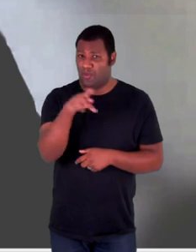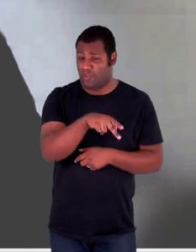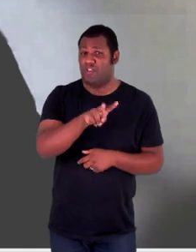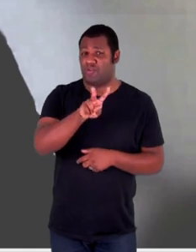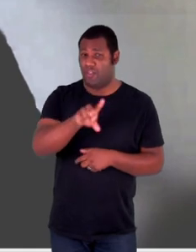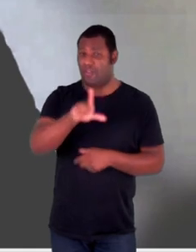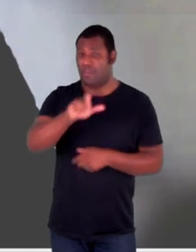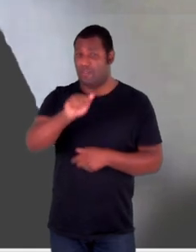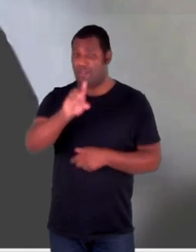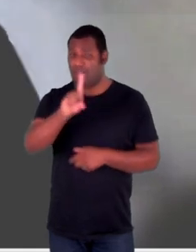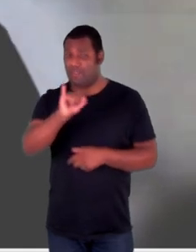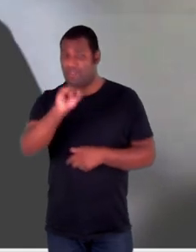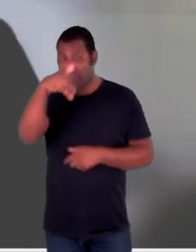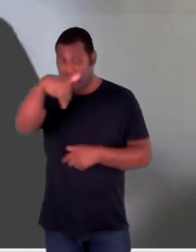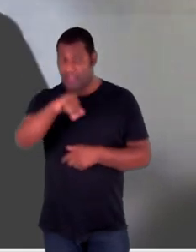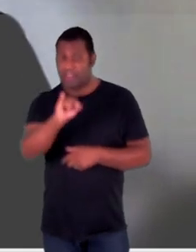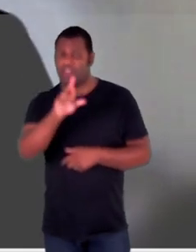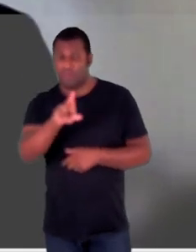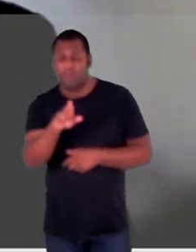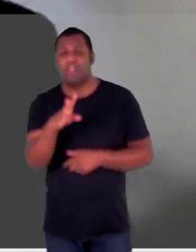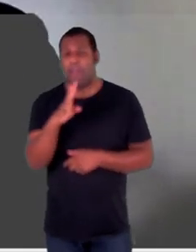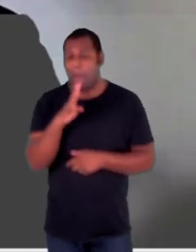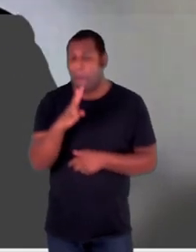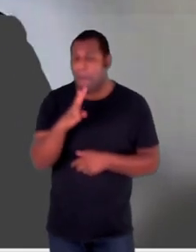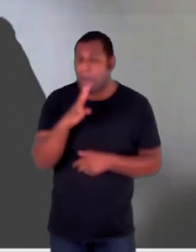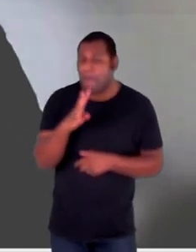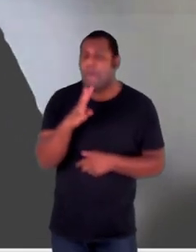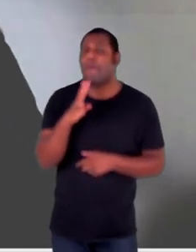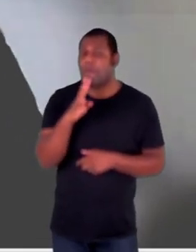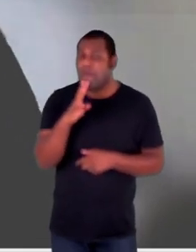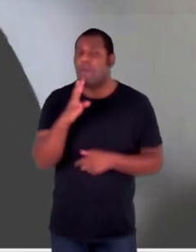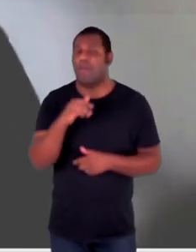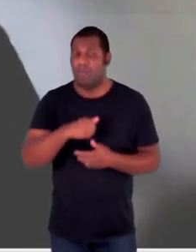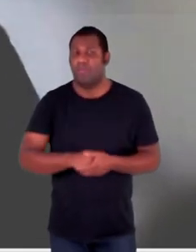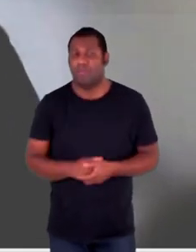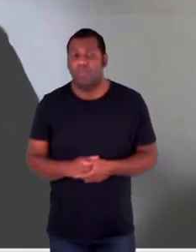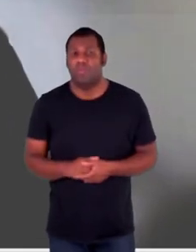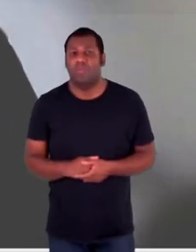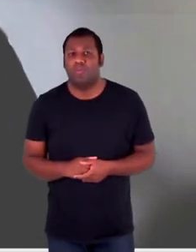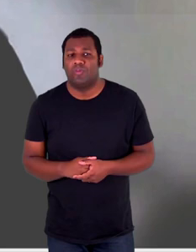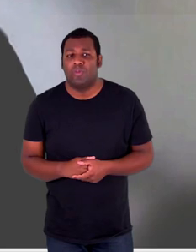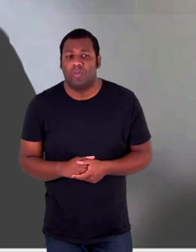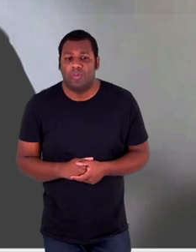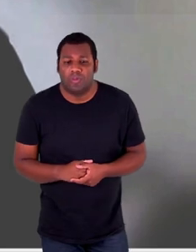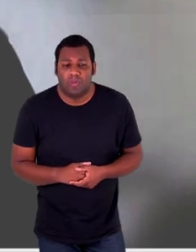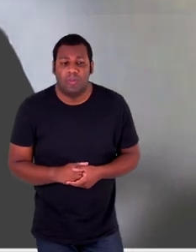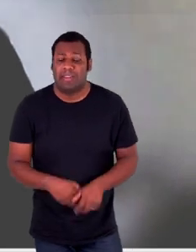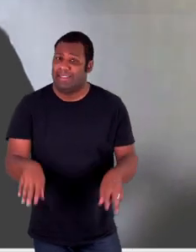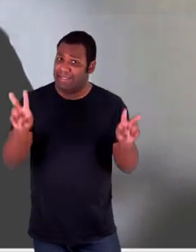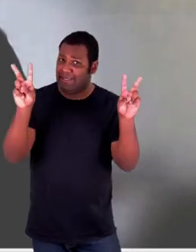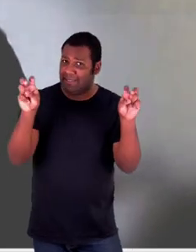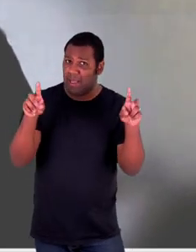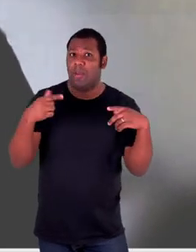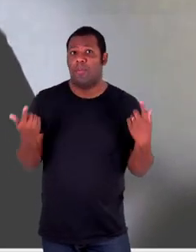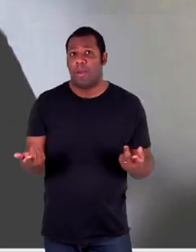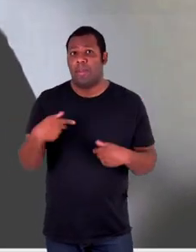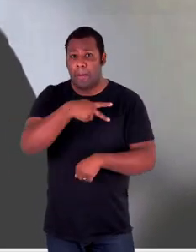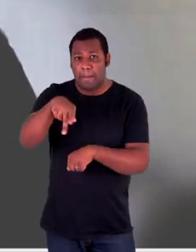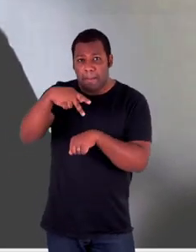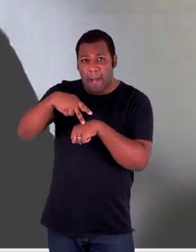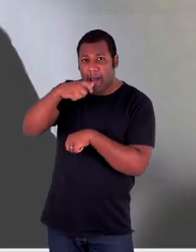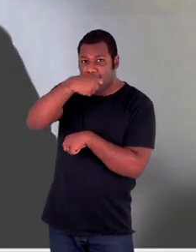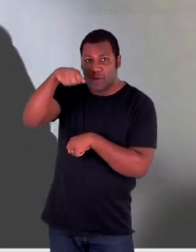me suceder e comentar com mais propriedade, o que sejam essas proximidades, tanto no que diz respeito à guerra Ucrânia